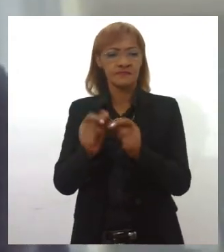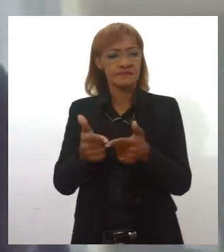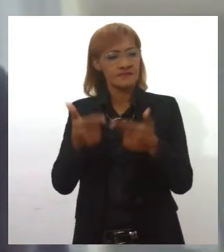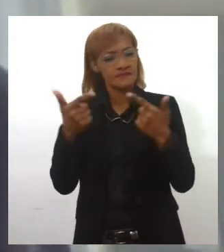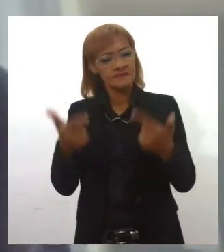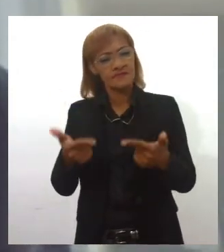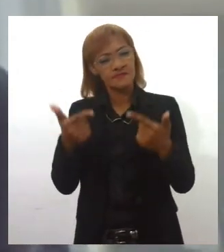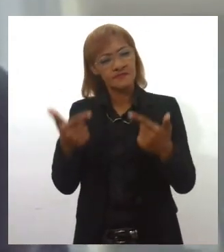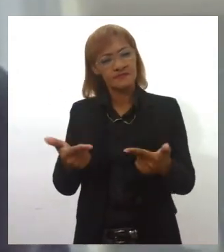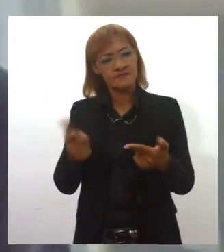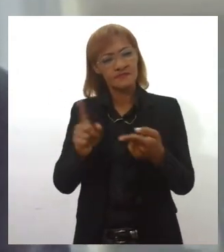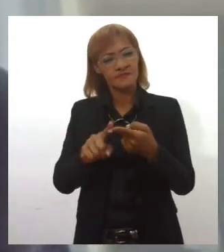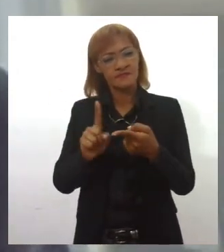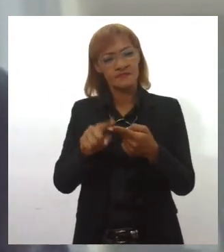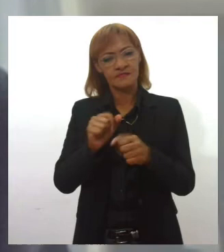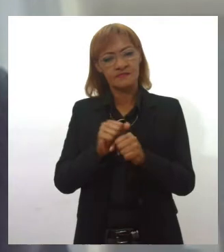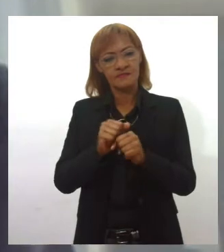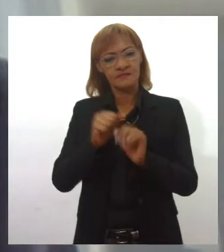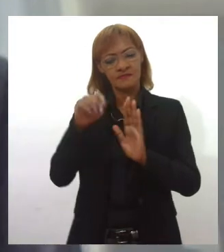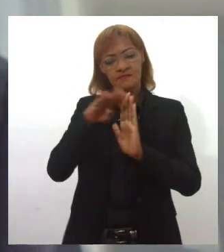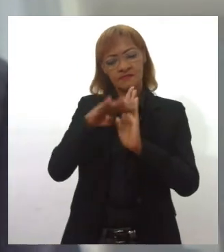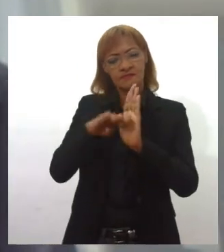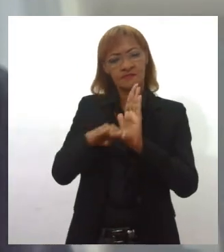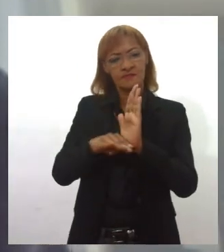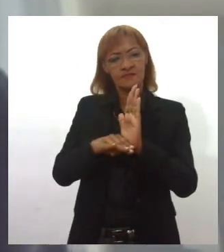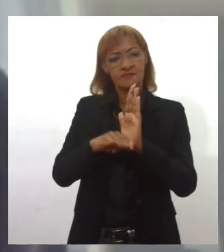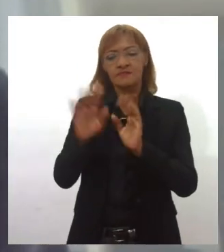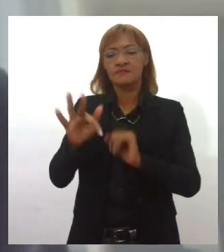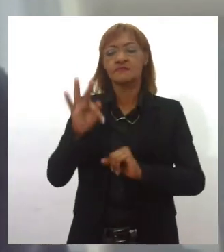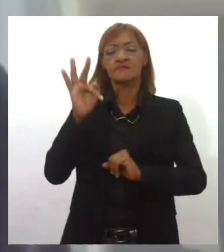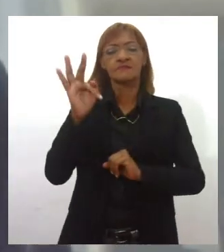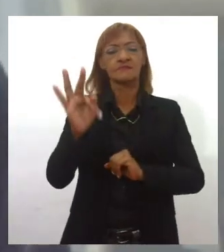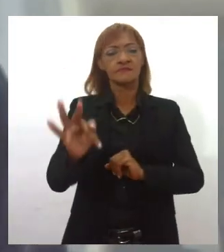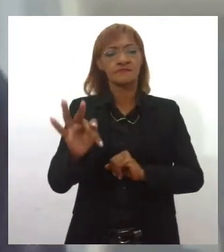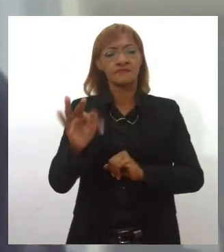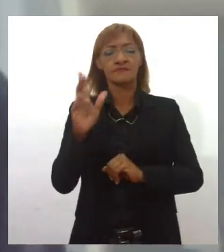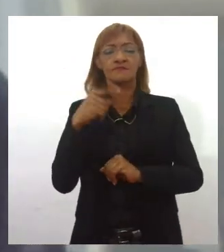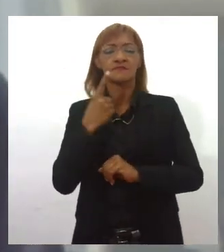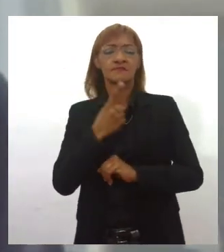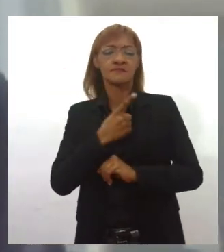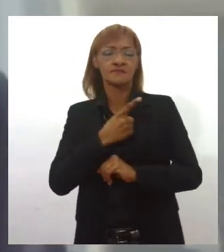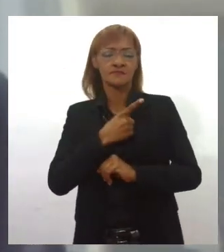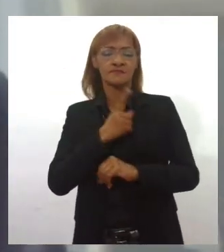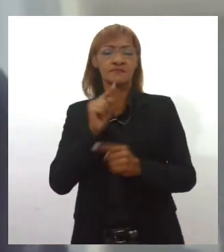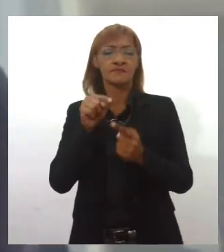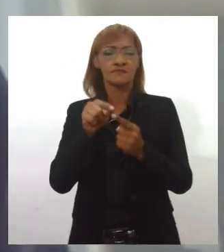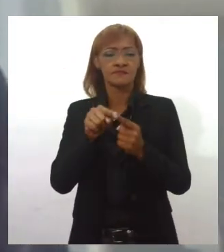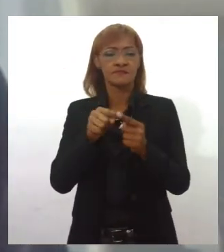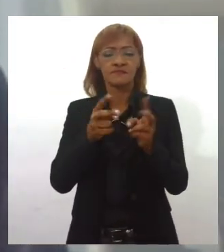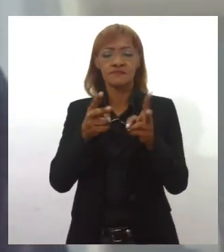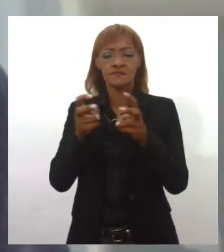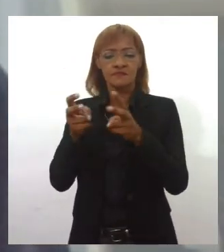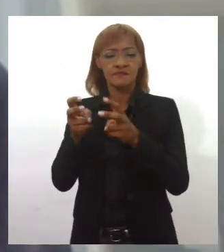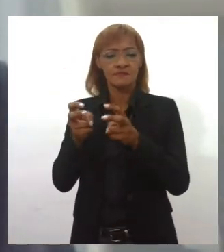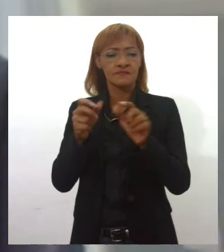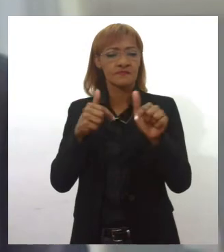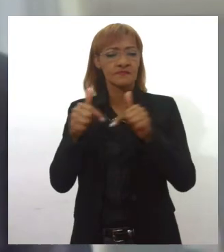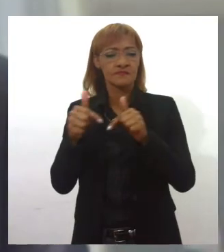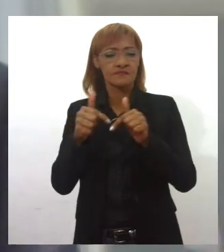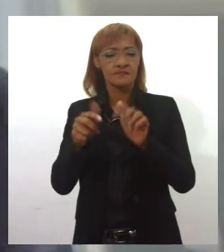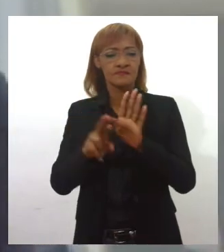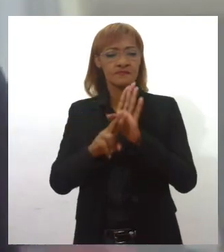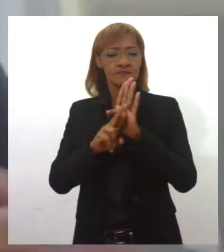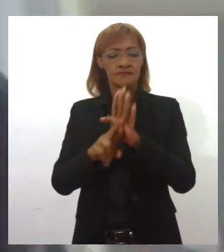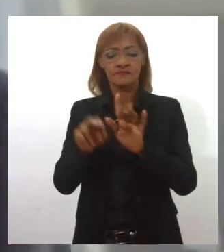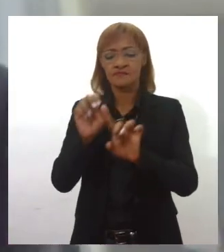prestígio de poder elaborar esse pano para o futuro. É a nossa visão, é o nosso trabalho voltado para a representação